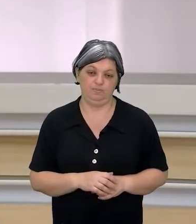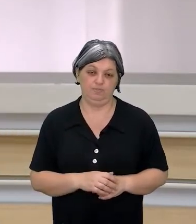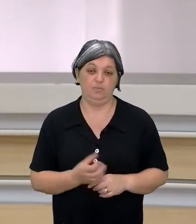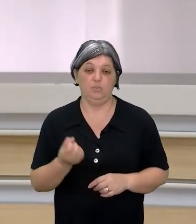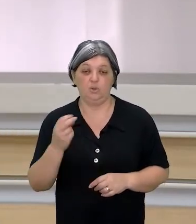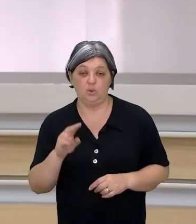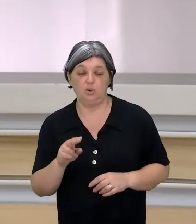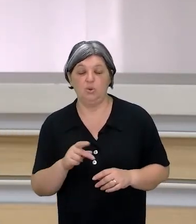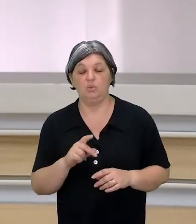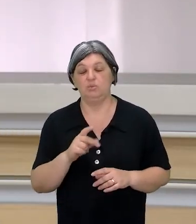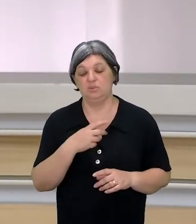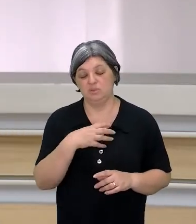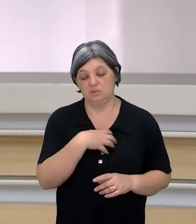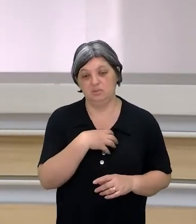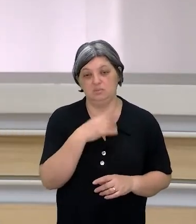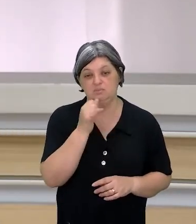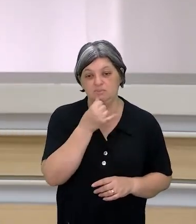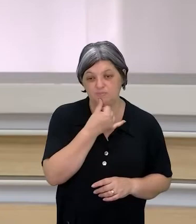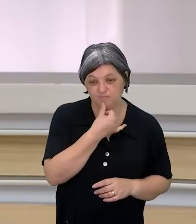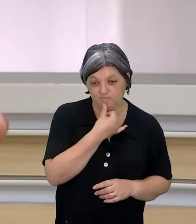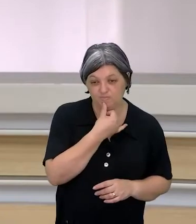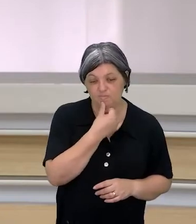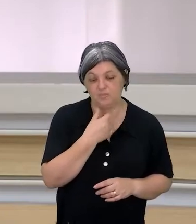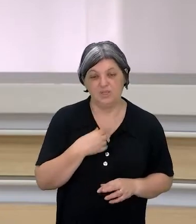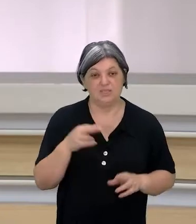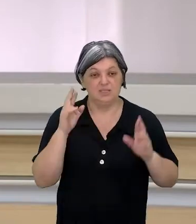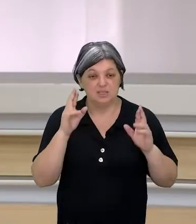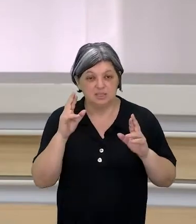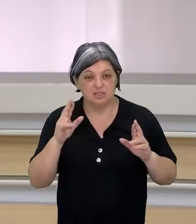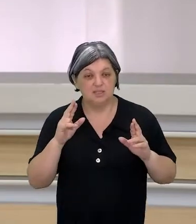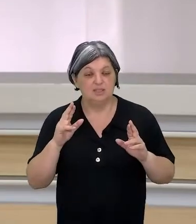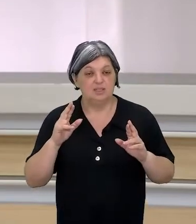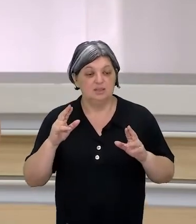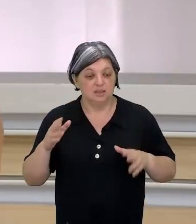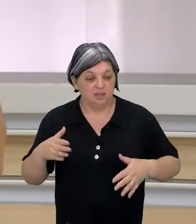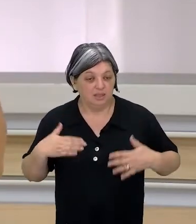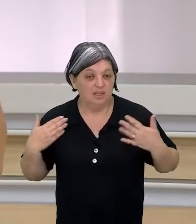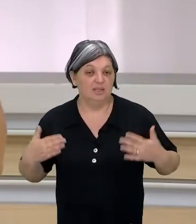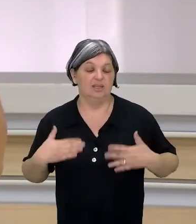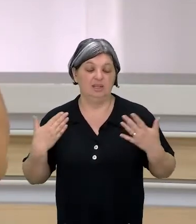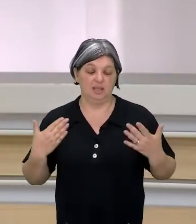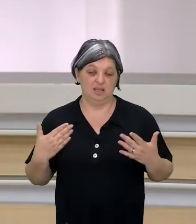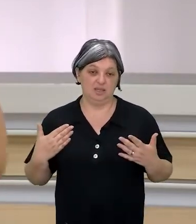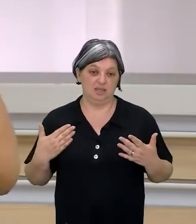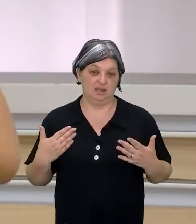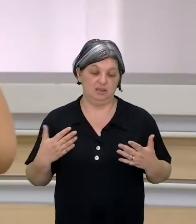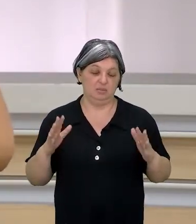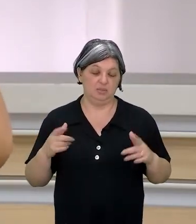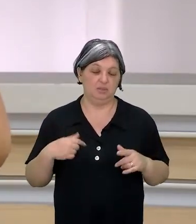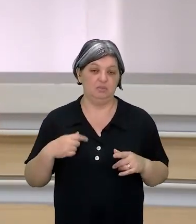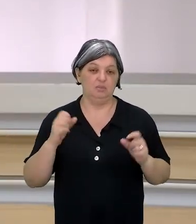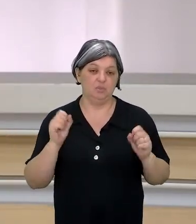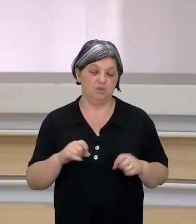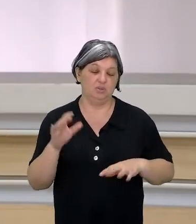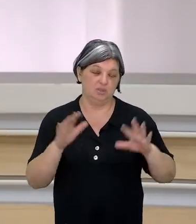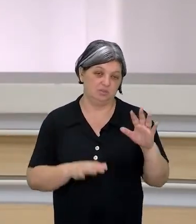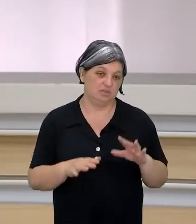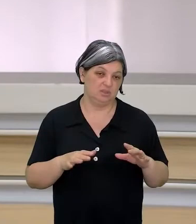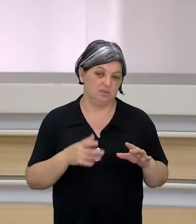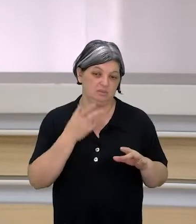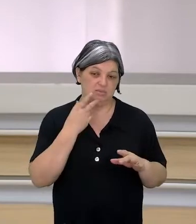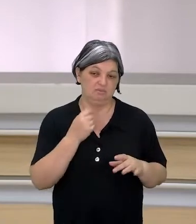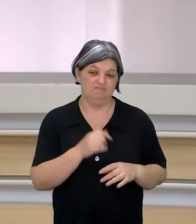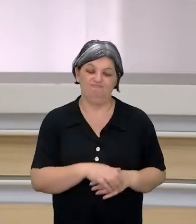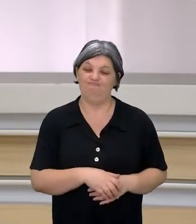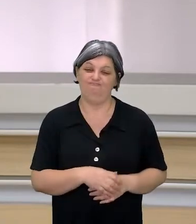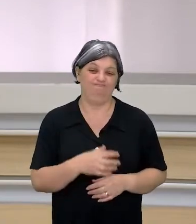feito você ficar triste porque você esperava muito que eu estivesse tão empolgada quanto você. Você pode ter a impressão de que eu não quero estar